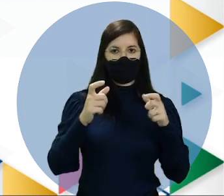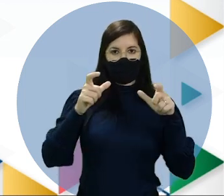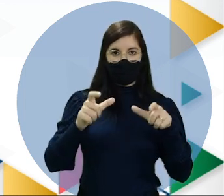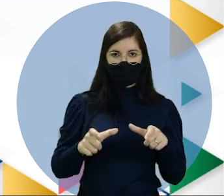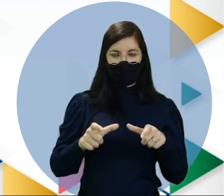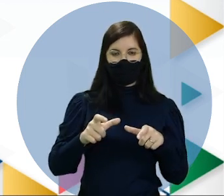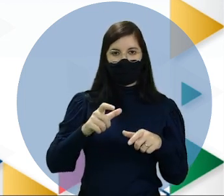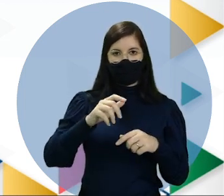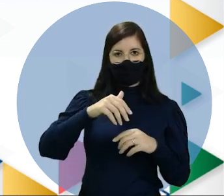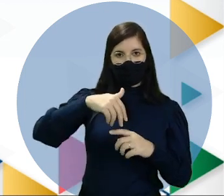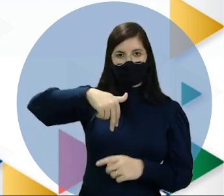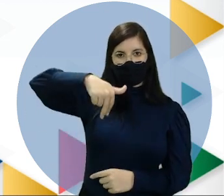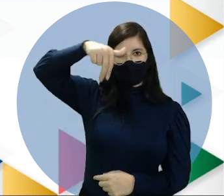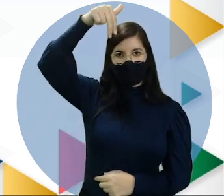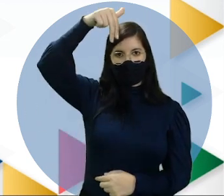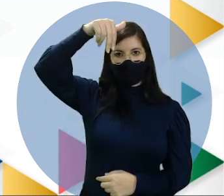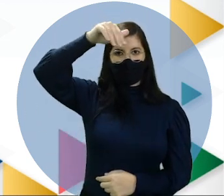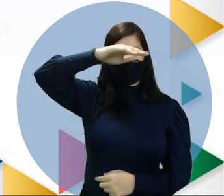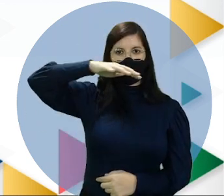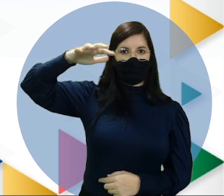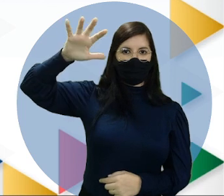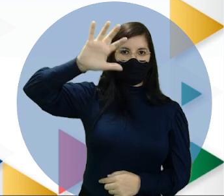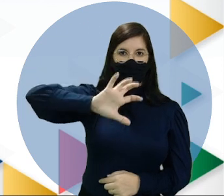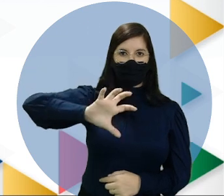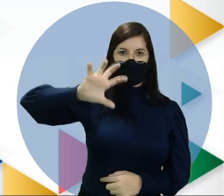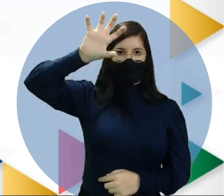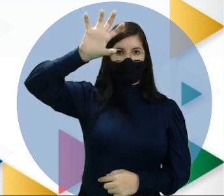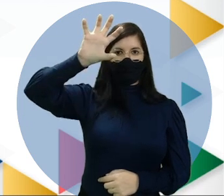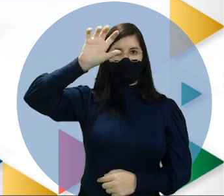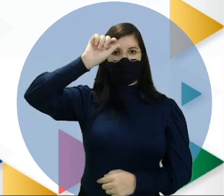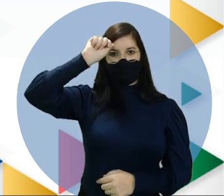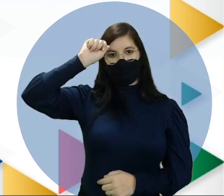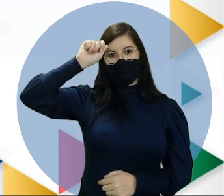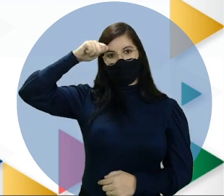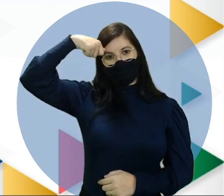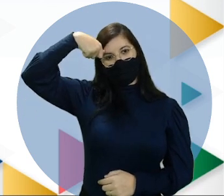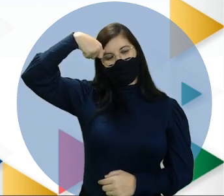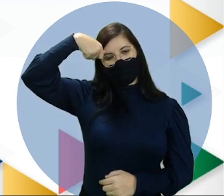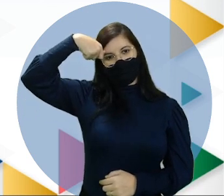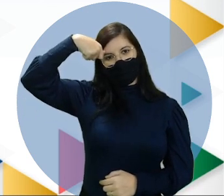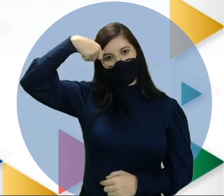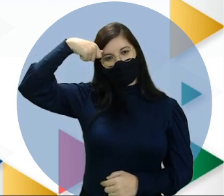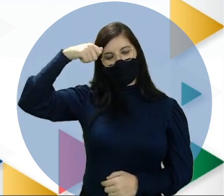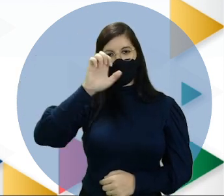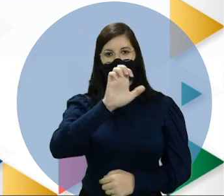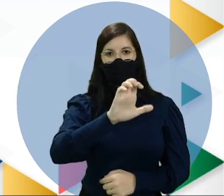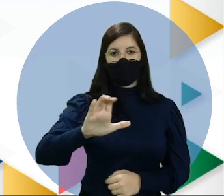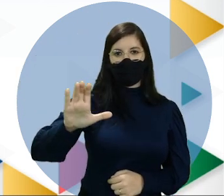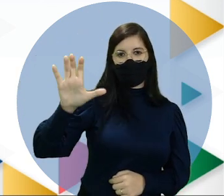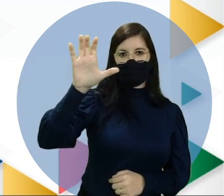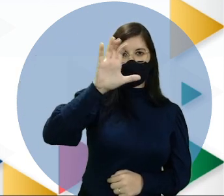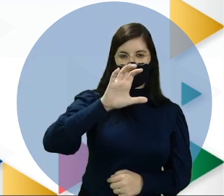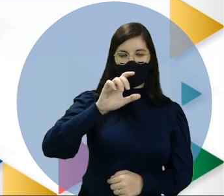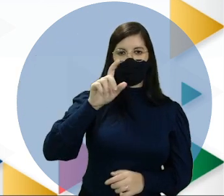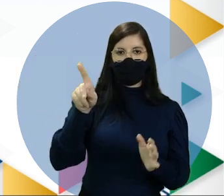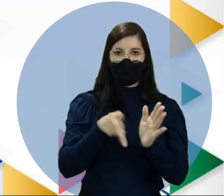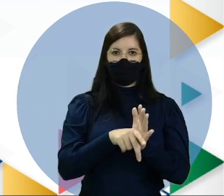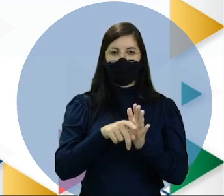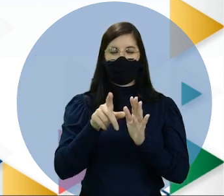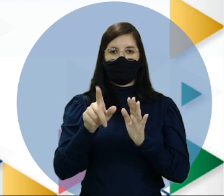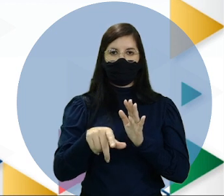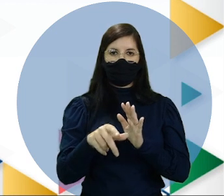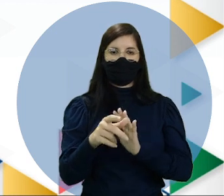acima ali do continente africano. O continente europeu, ele vai ser composto,